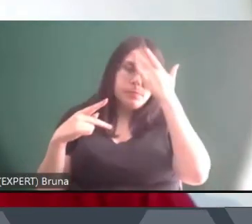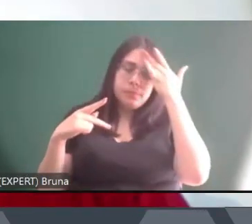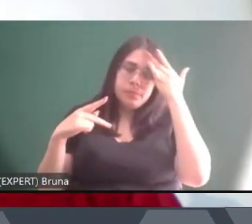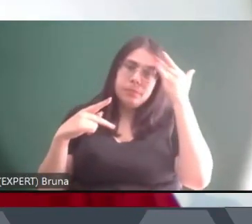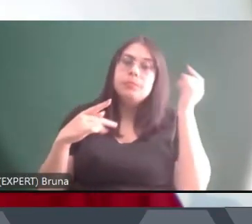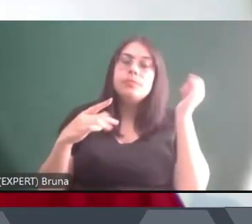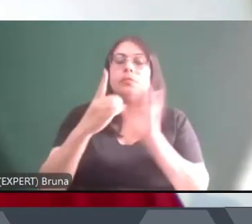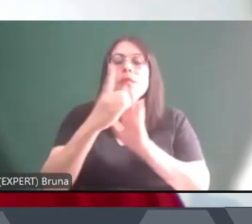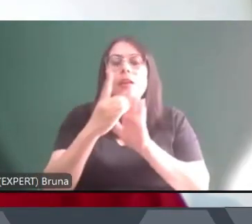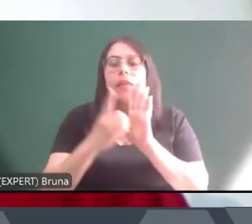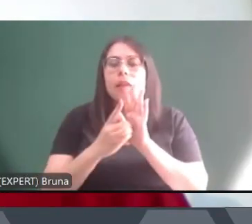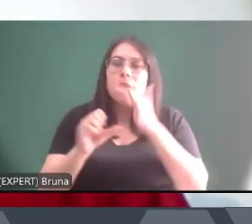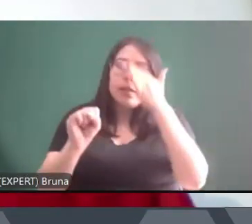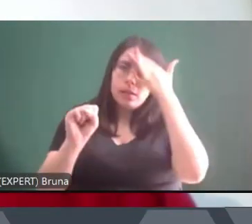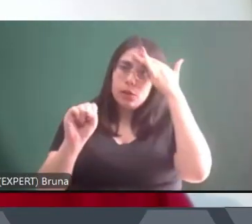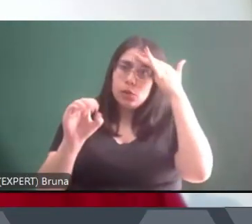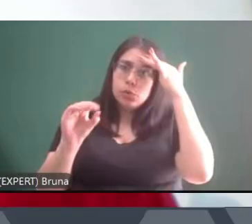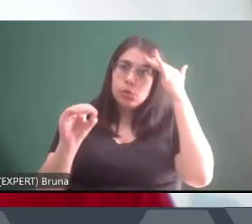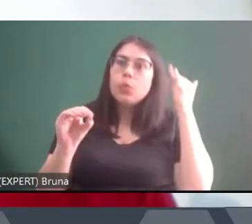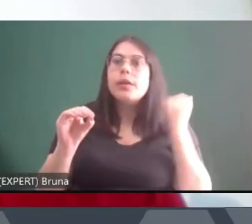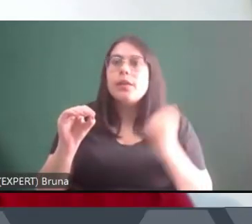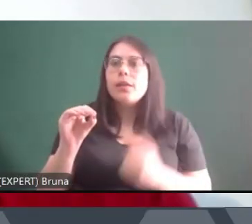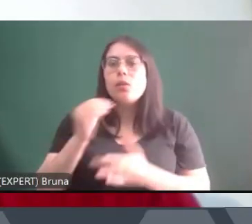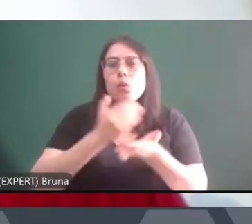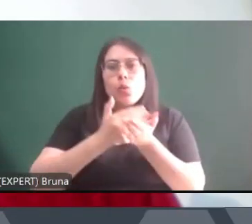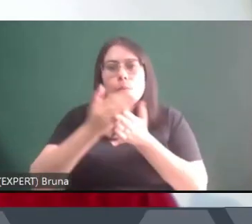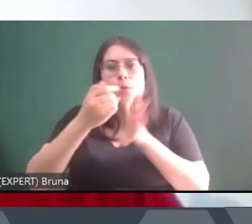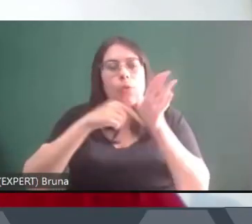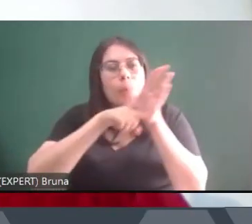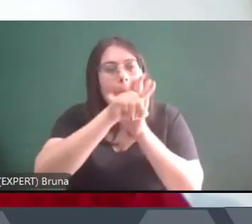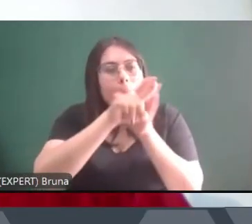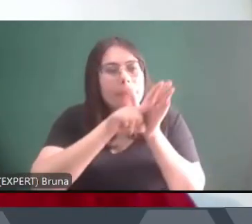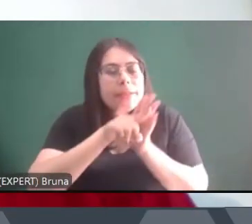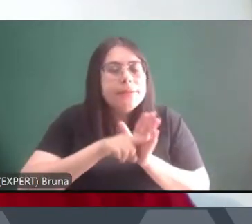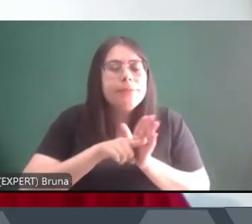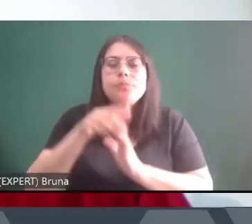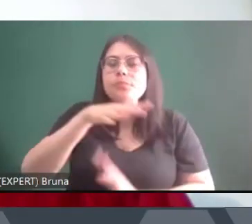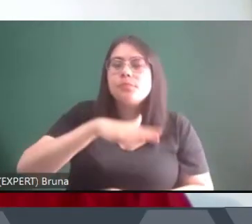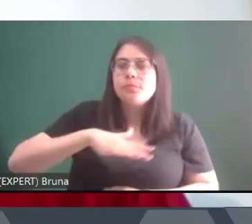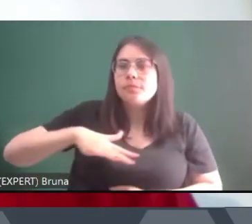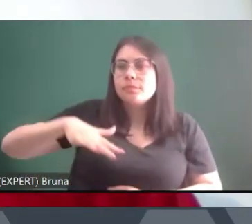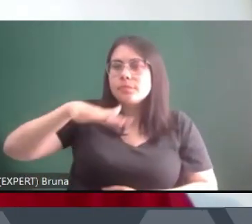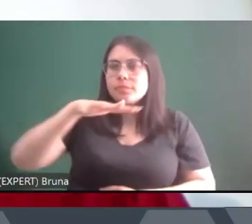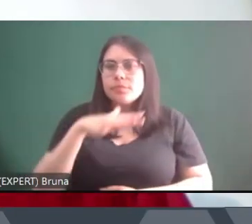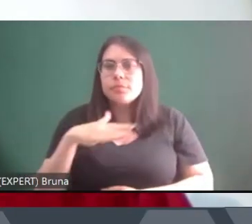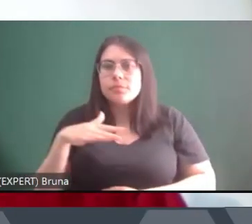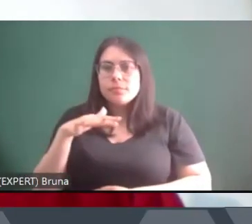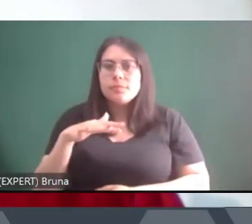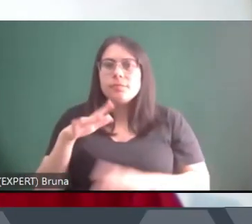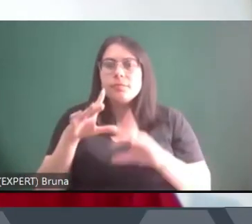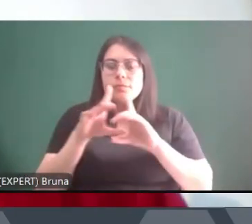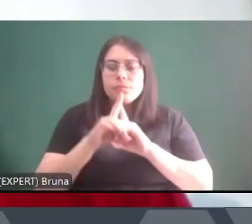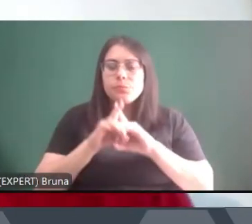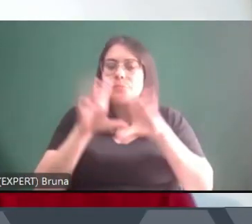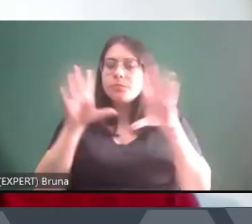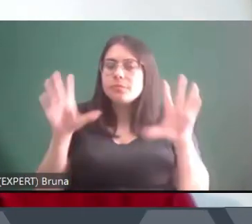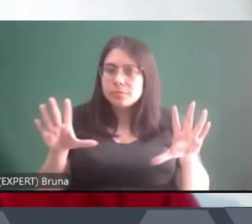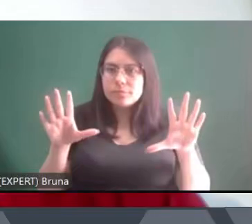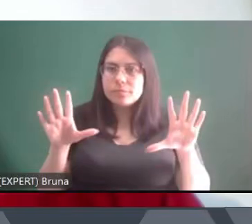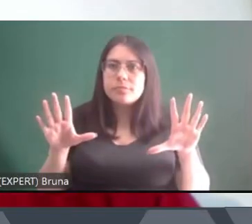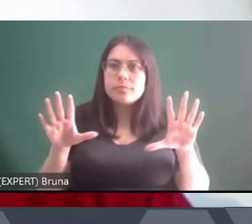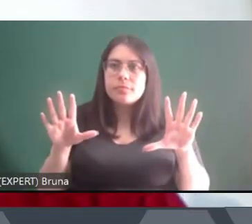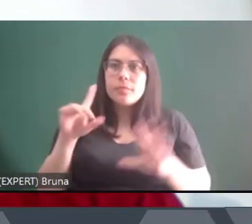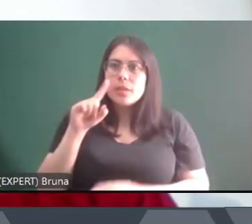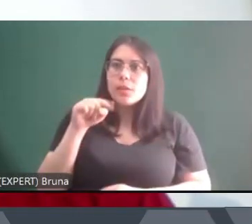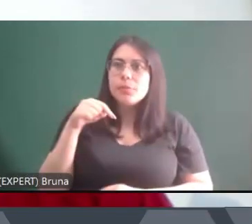80, as suas atividades, as suas pesquisas, justamente num momento de redemocratização, né? Pós